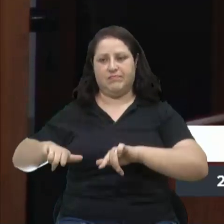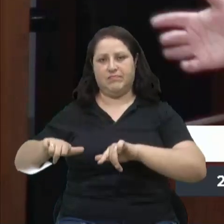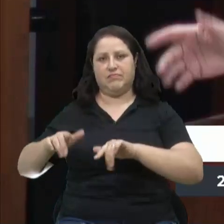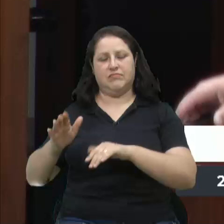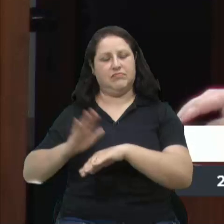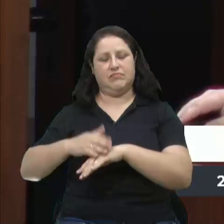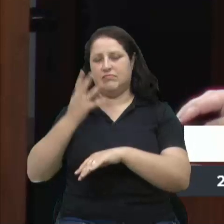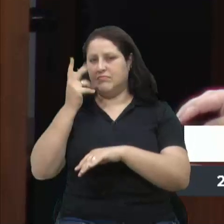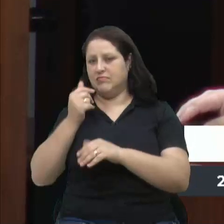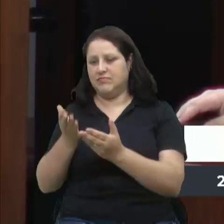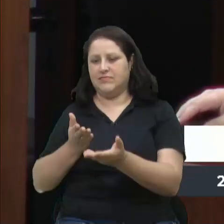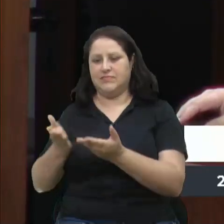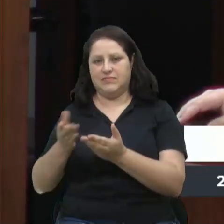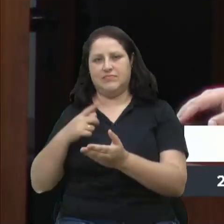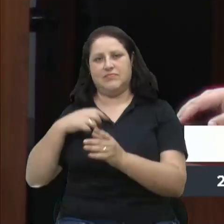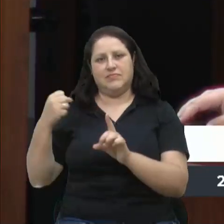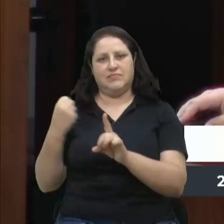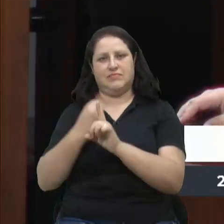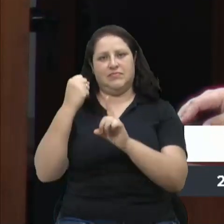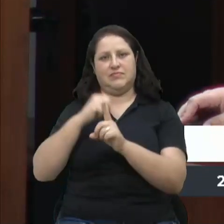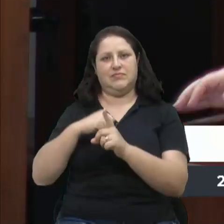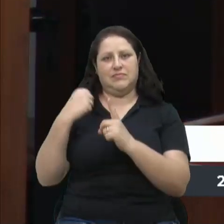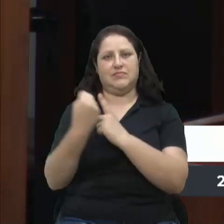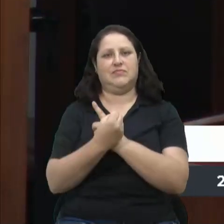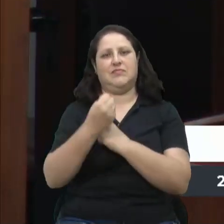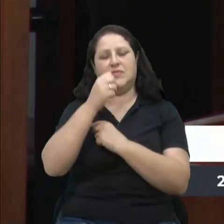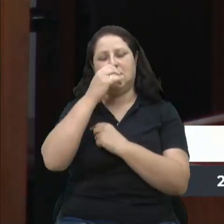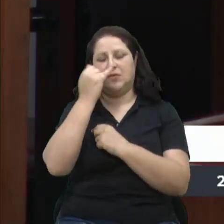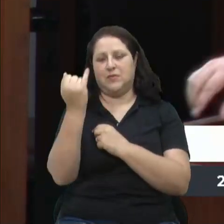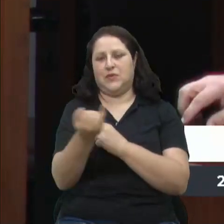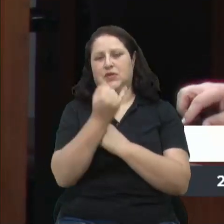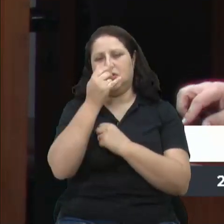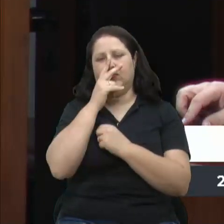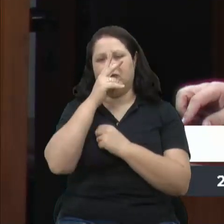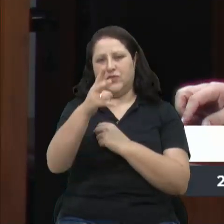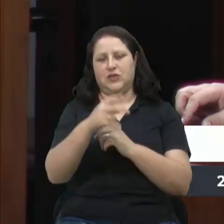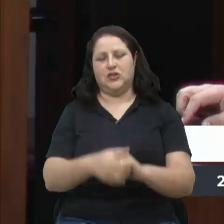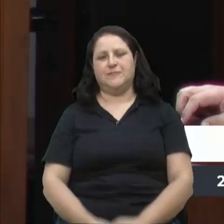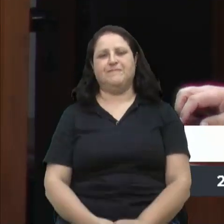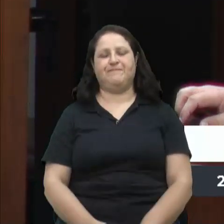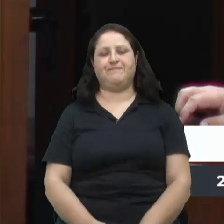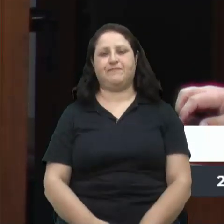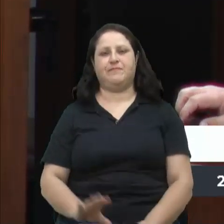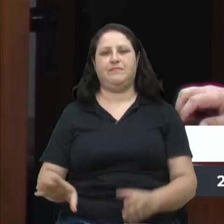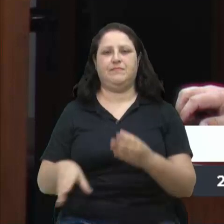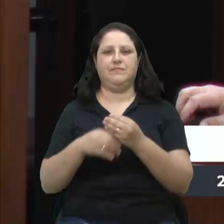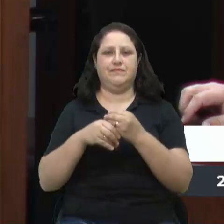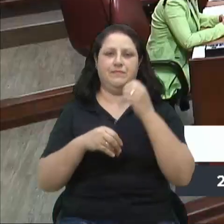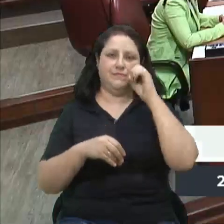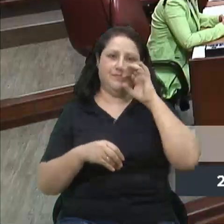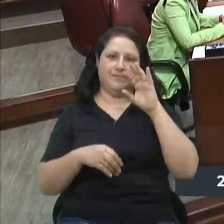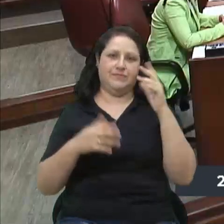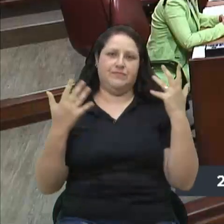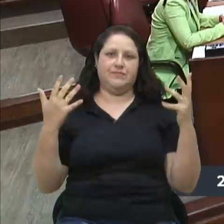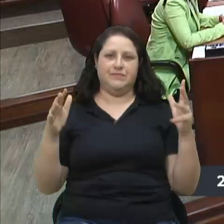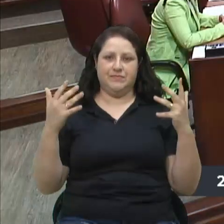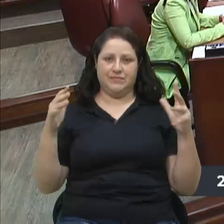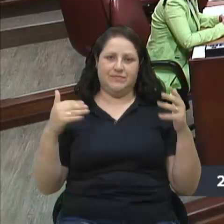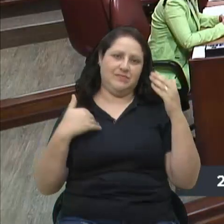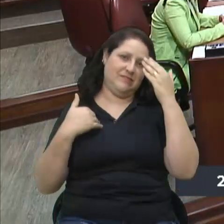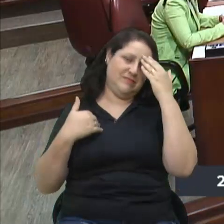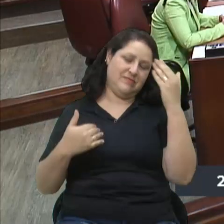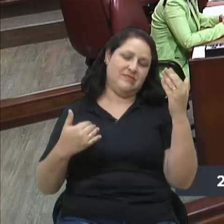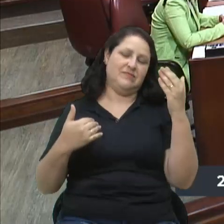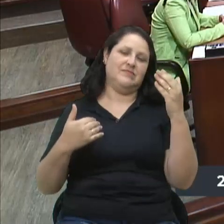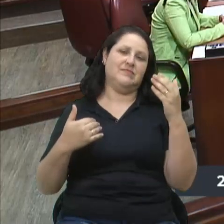e, sem dúvida nenhuma, ter um impacto social muito grande e muito relevante. Seu a parte, vereador Fiuza, depois eu concluo. Obrigado, vereador Filipe. Parabenizar a Vossa Excelência até